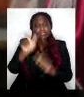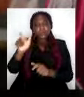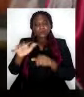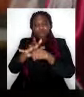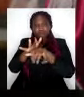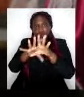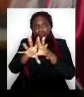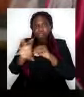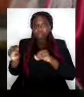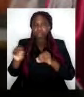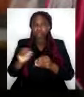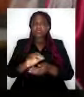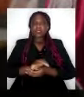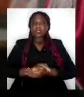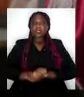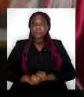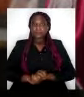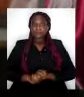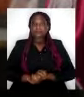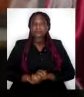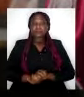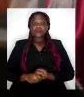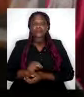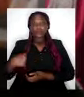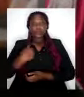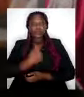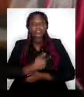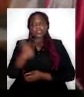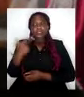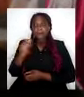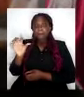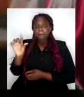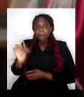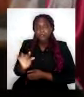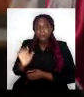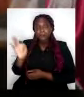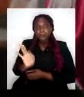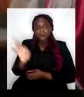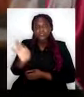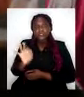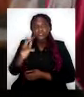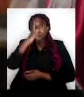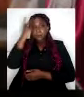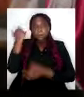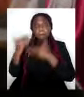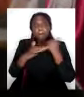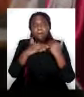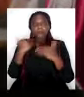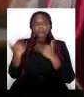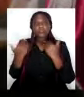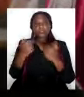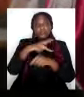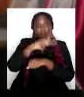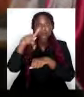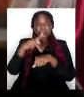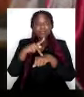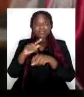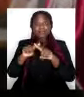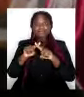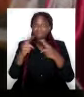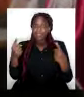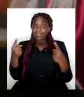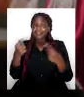conseguimos salvar milhares de vidas. Somos a segunda menor taxa de mortalidade do país.